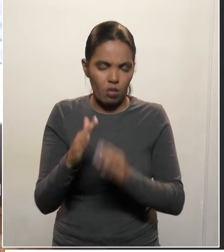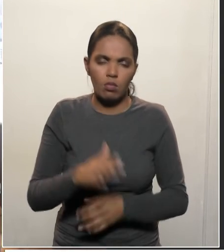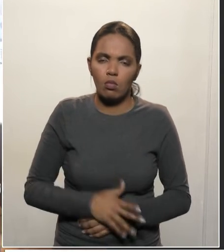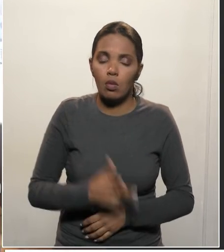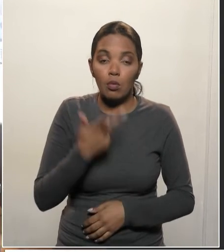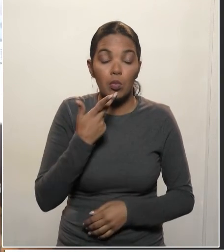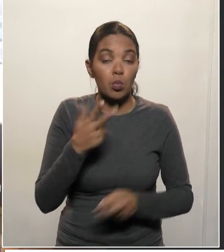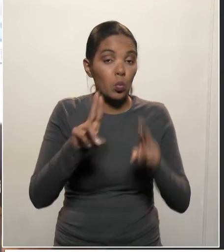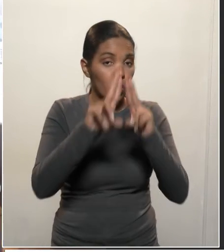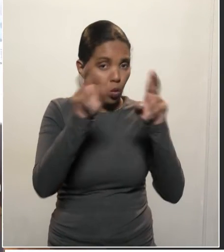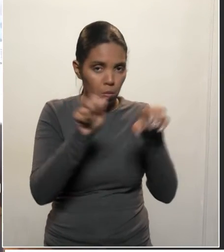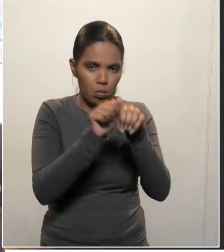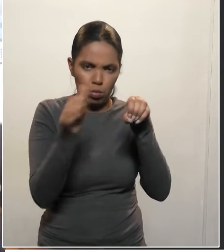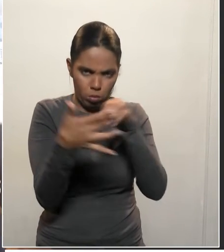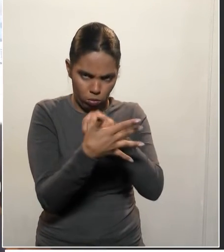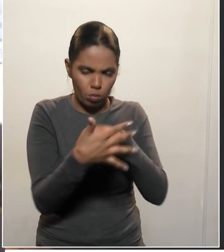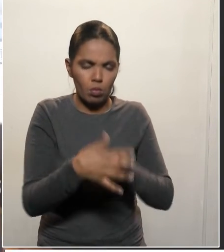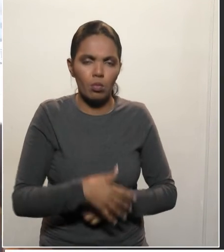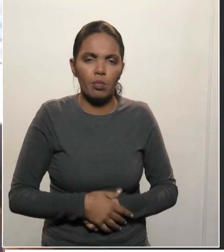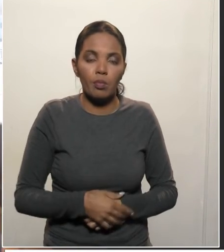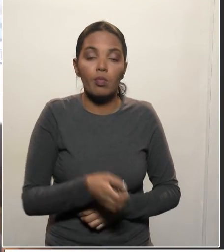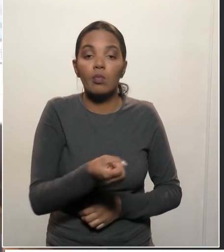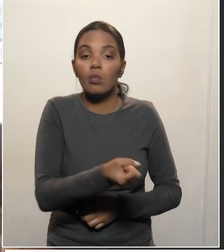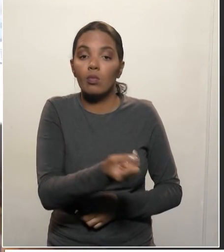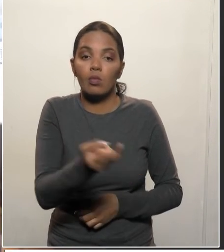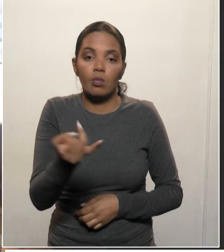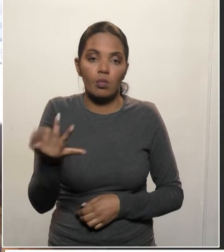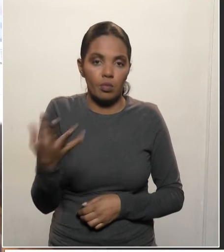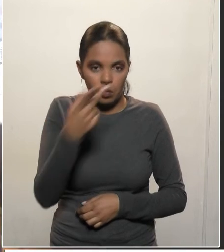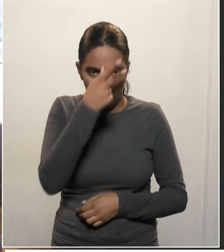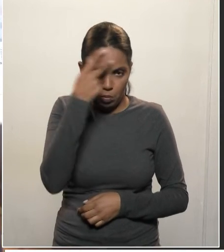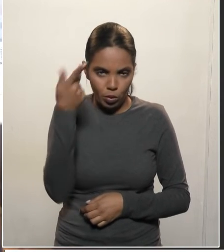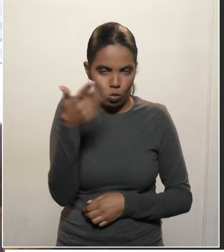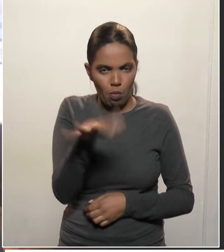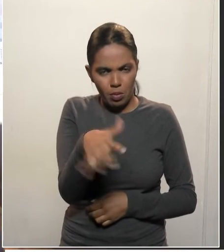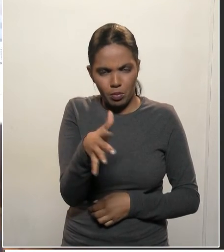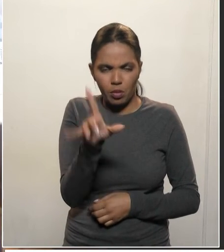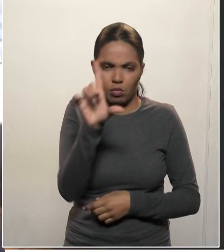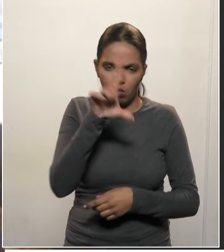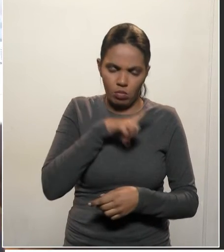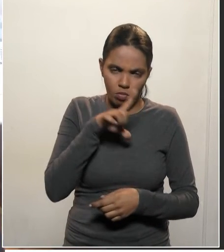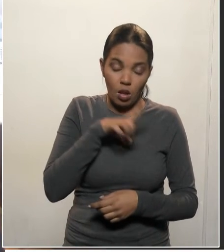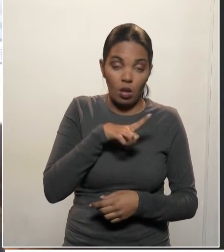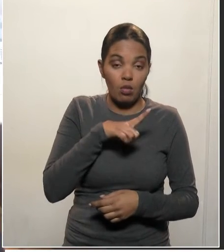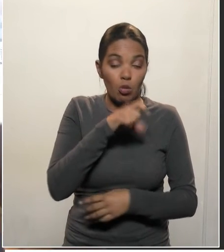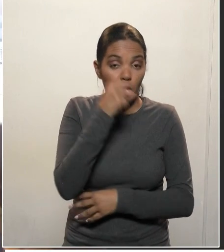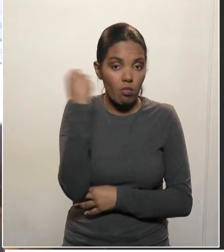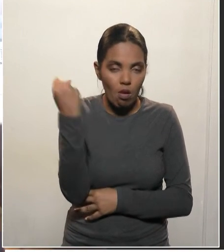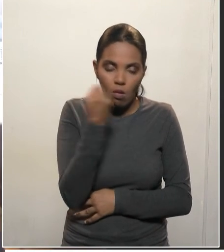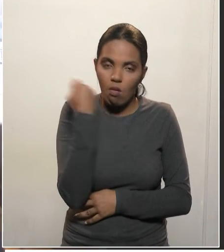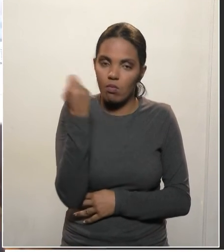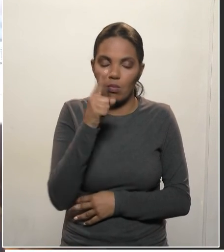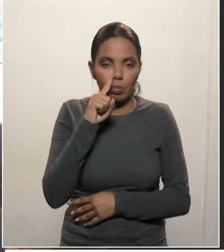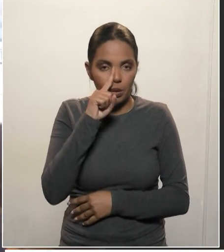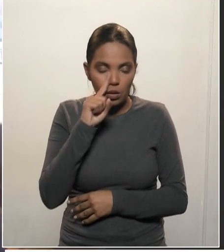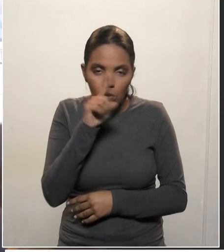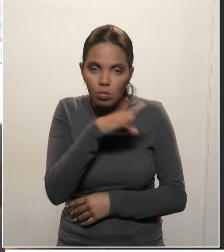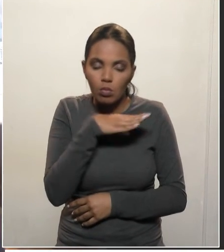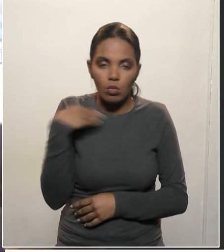coronavírus, o número de casos que eles estão atendendo, casos de alta complexidade no hospital,